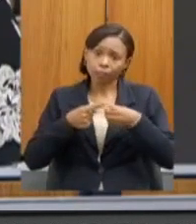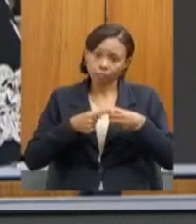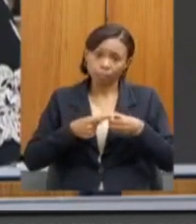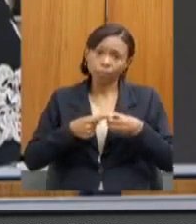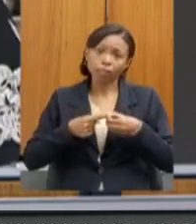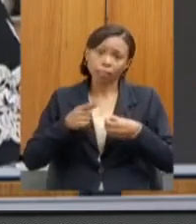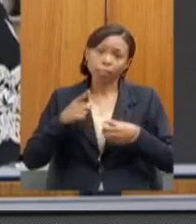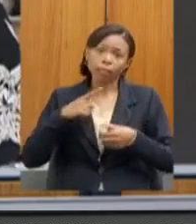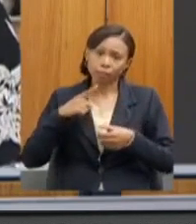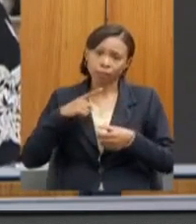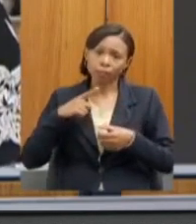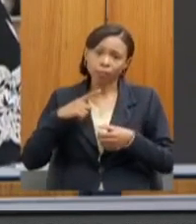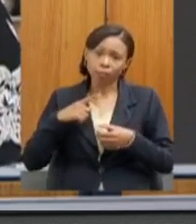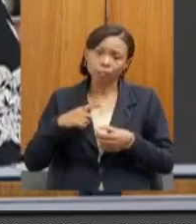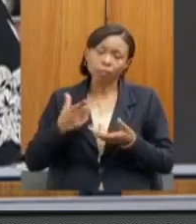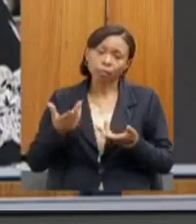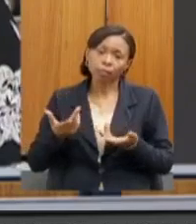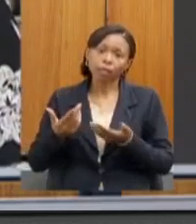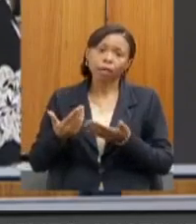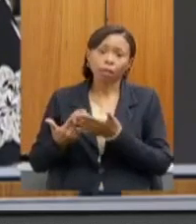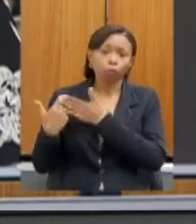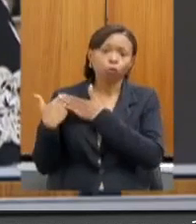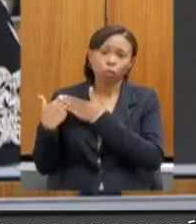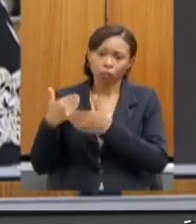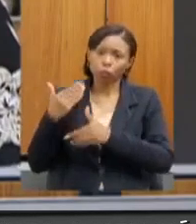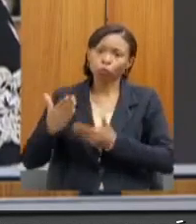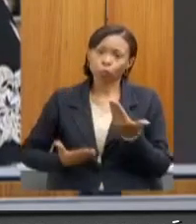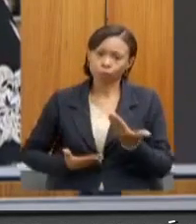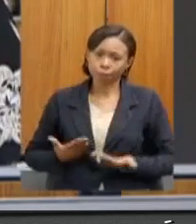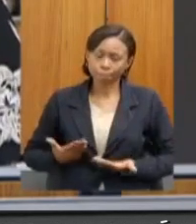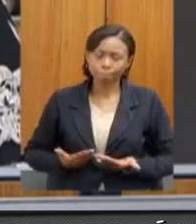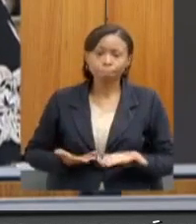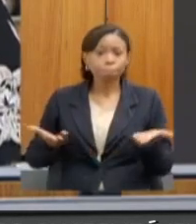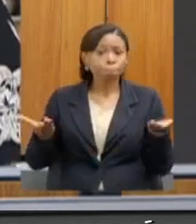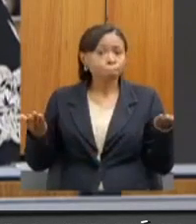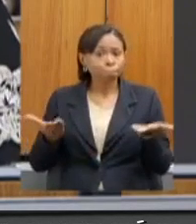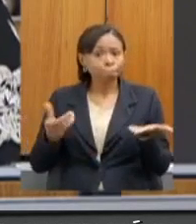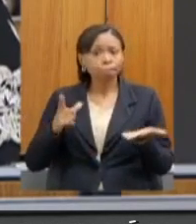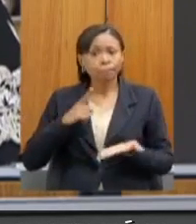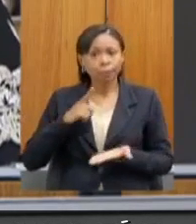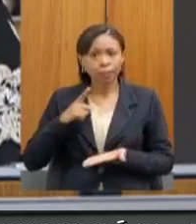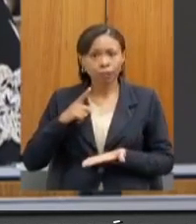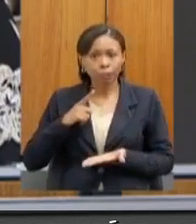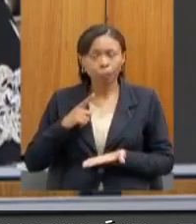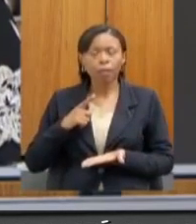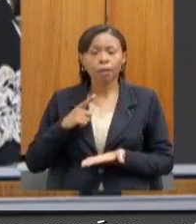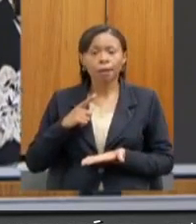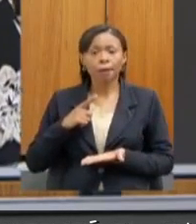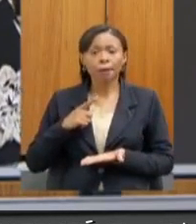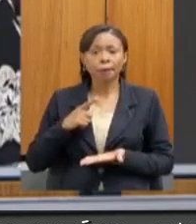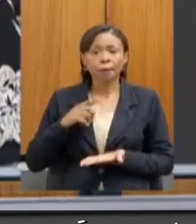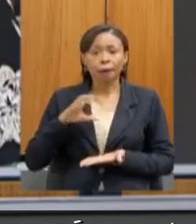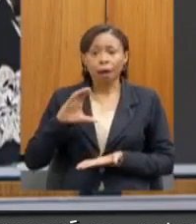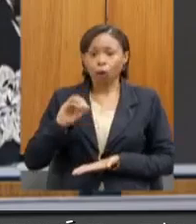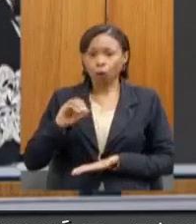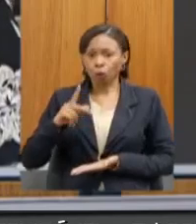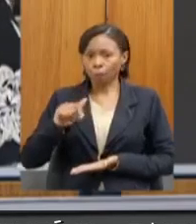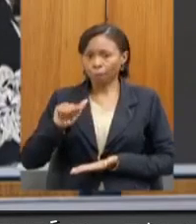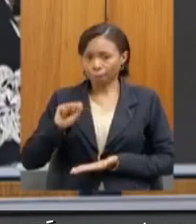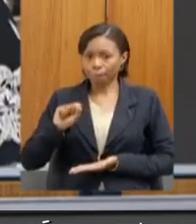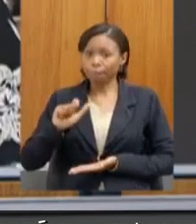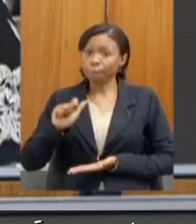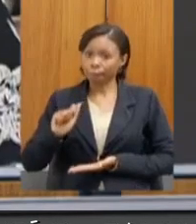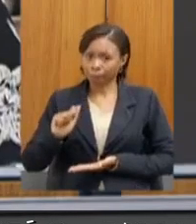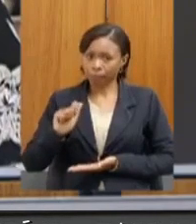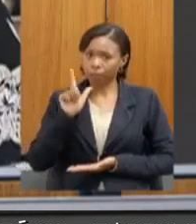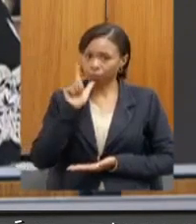da titularidade do serviço. Bem, hoje nós temos a nossa companhia estadual de saneamento, a Copasa. A Copasa